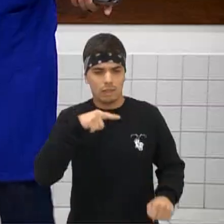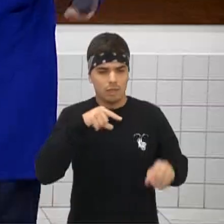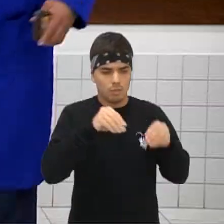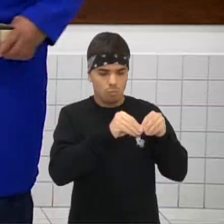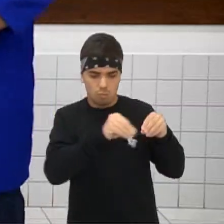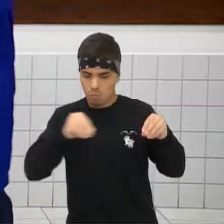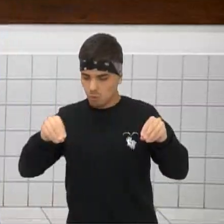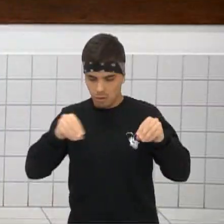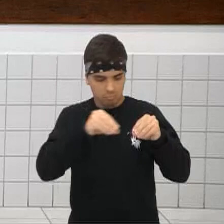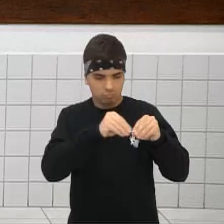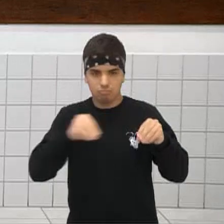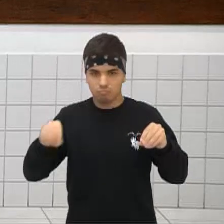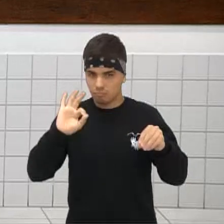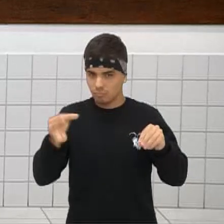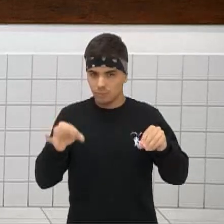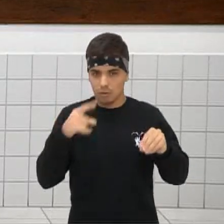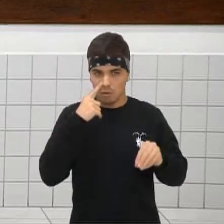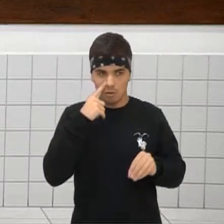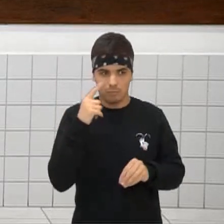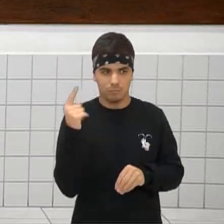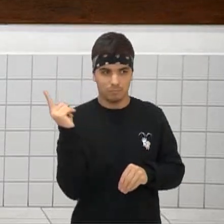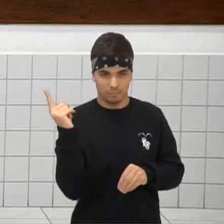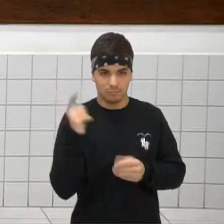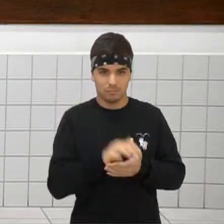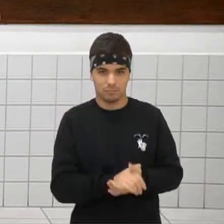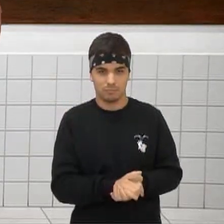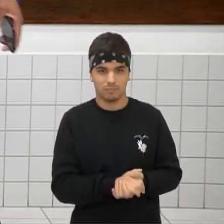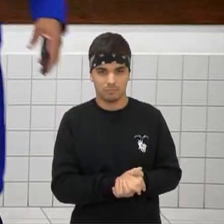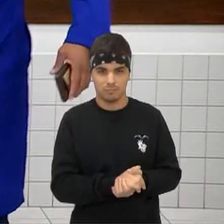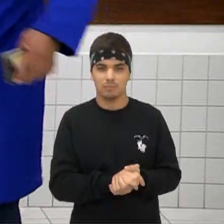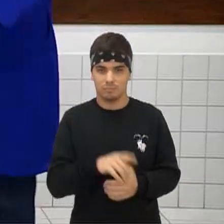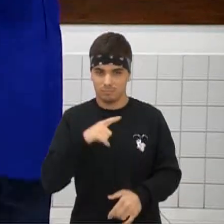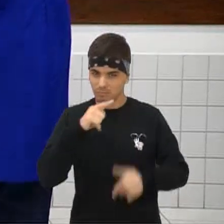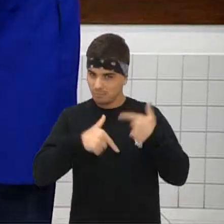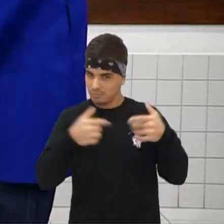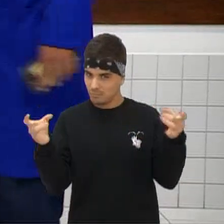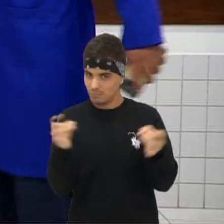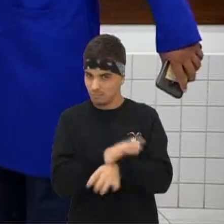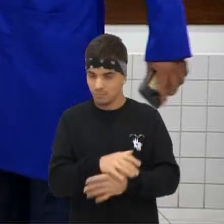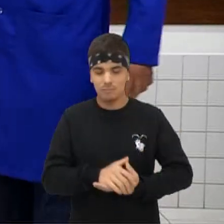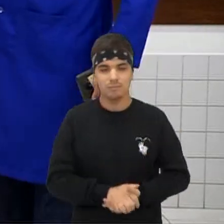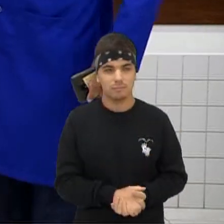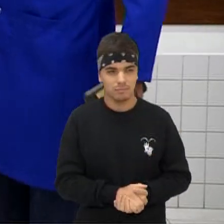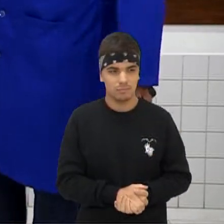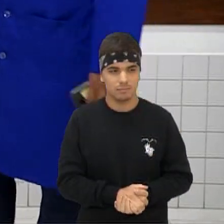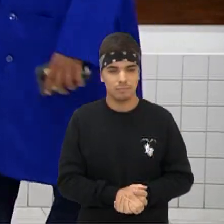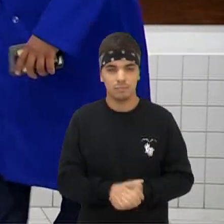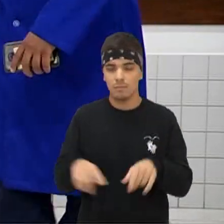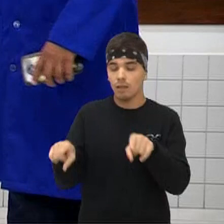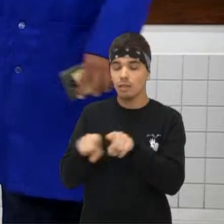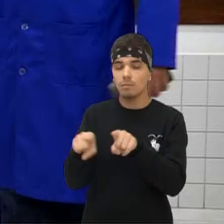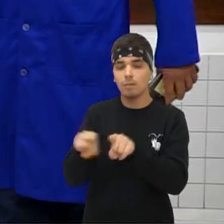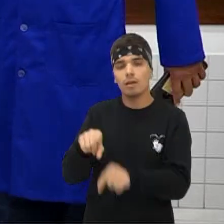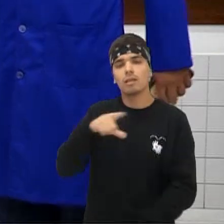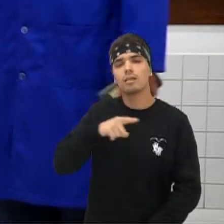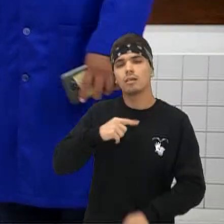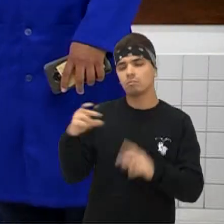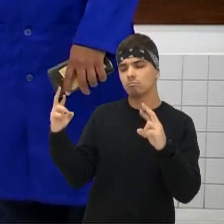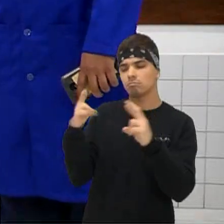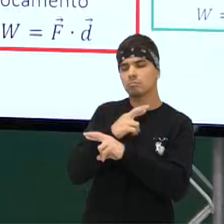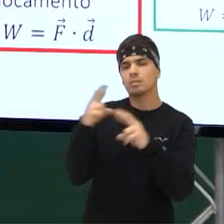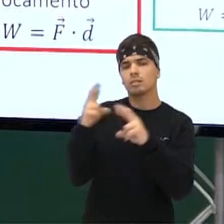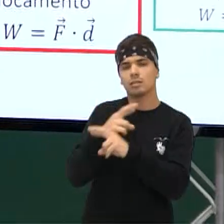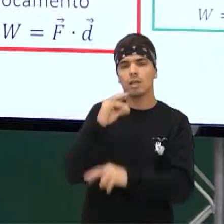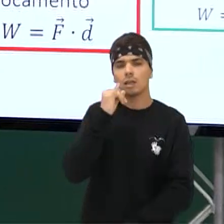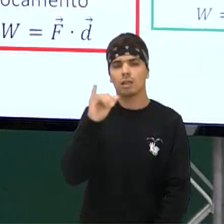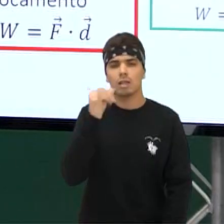Então assim, pessoal A gente consegue estar trabalhando com a ideia de uma força Girando deslocamento Trabalho realizado, ok? Isso aí Nós também temos a relação do trabalho com a energia